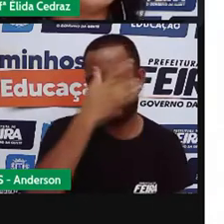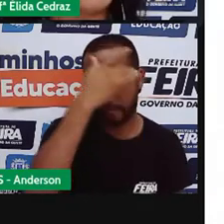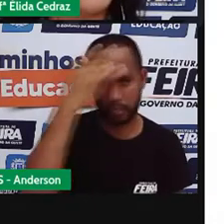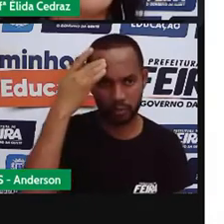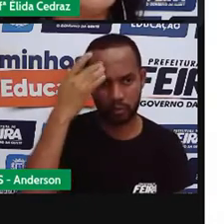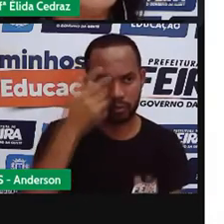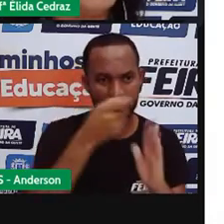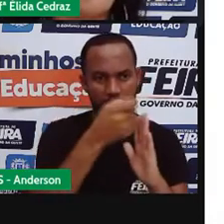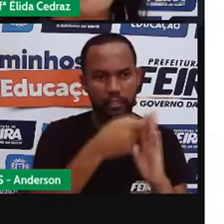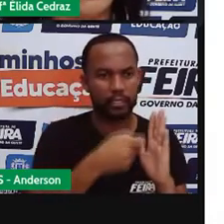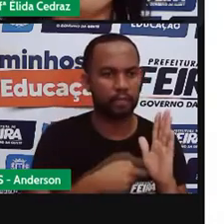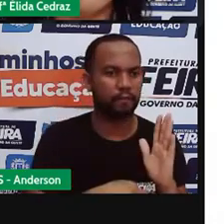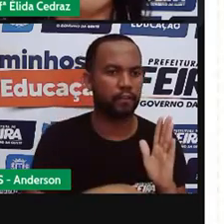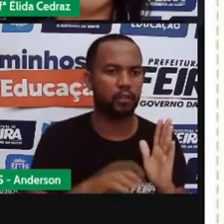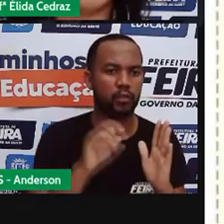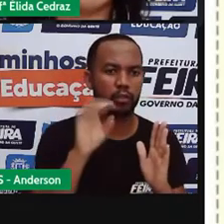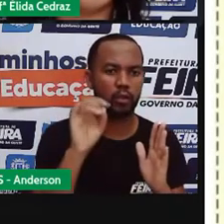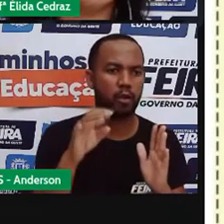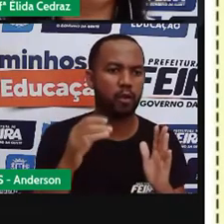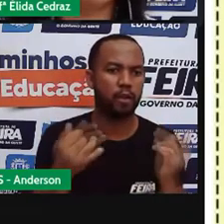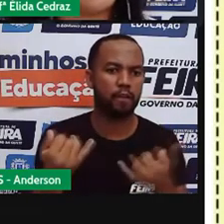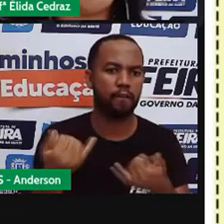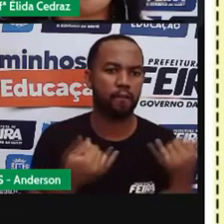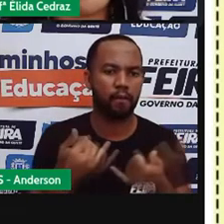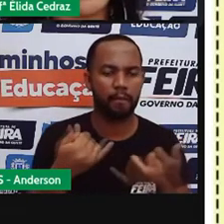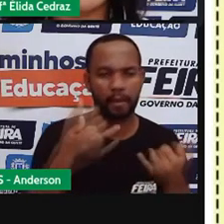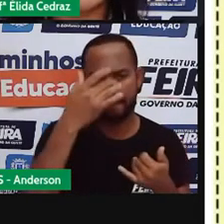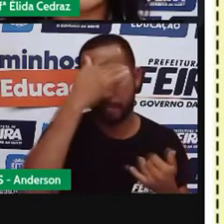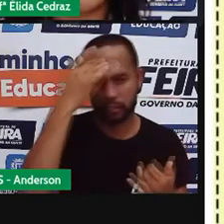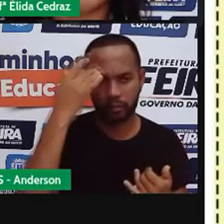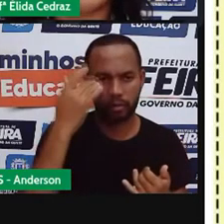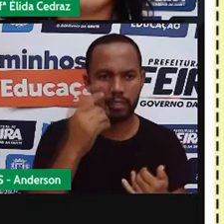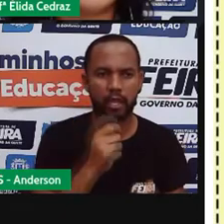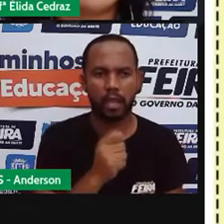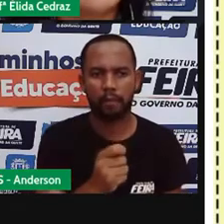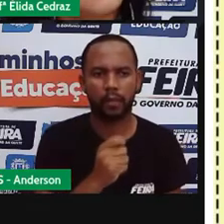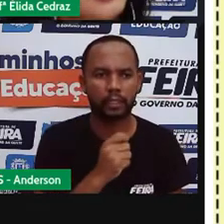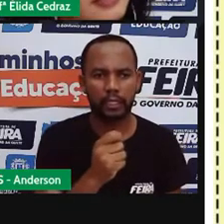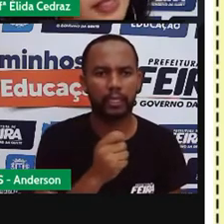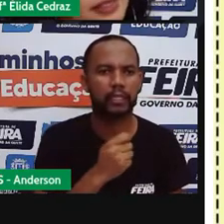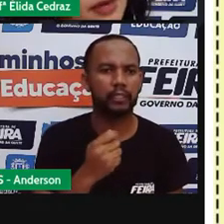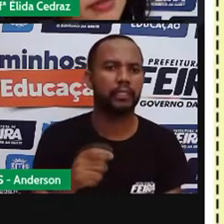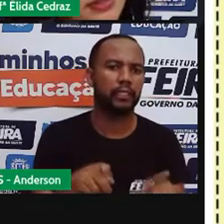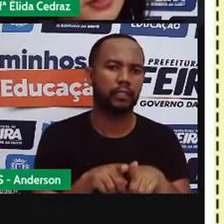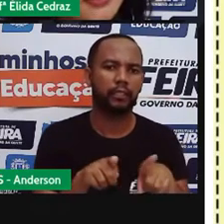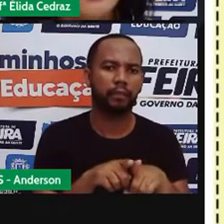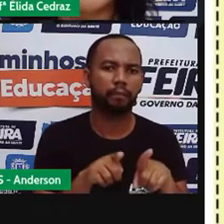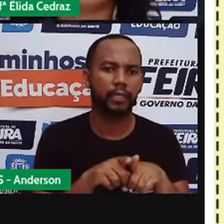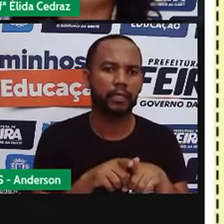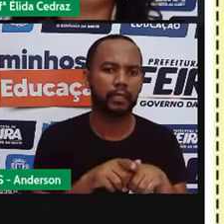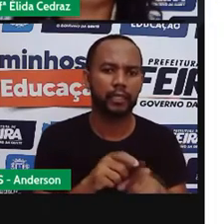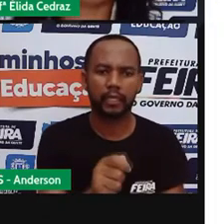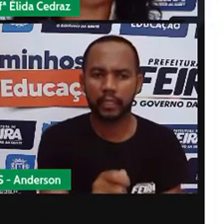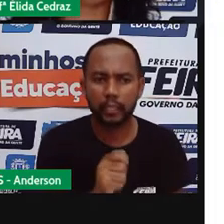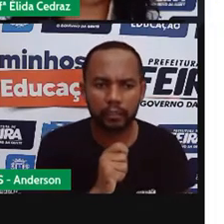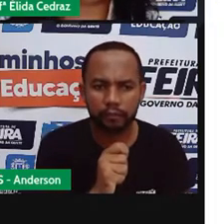apenas para informar os leitores. reportagem, notícias e as entrevistas.